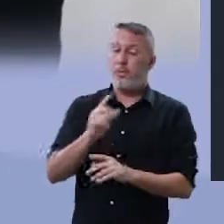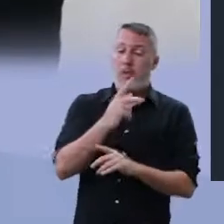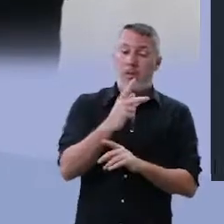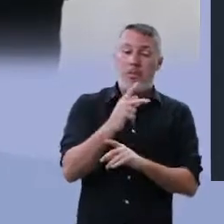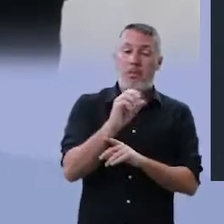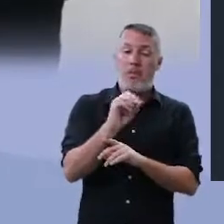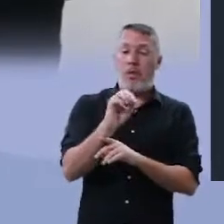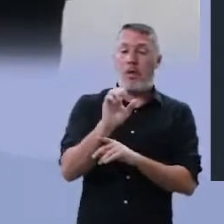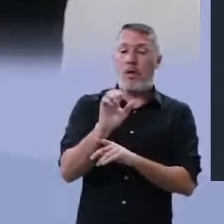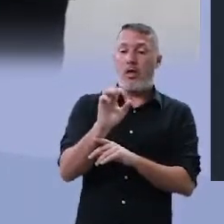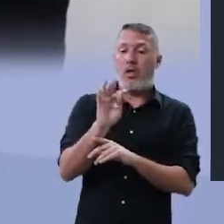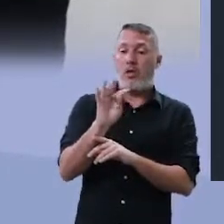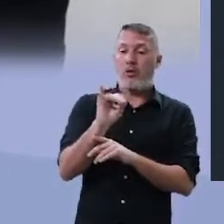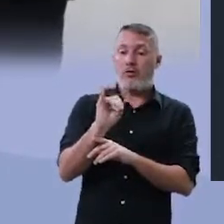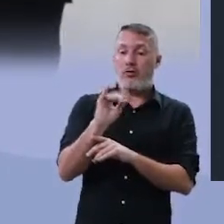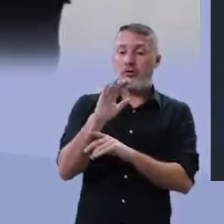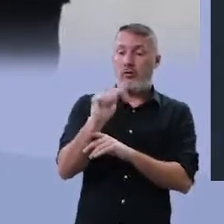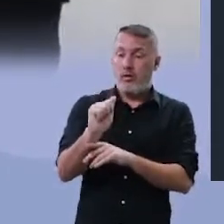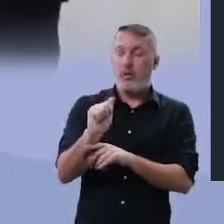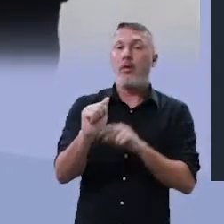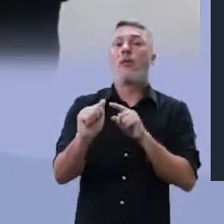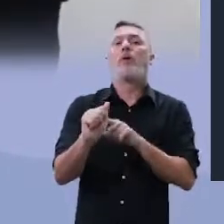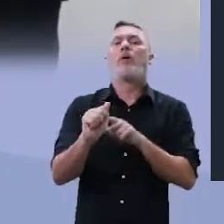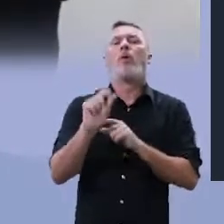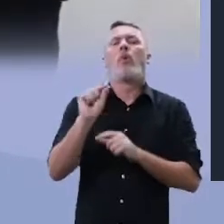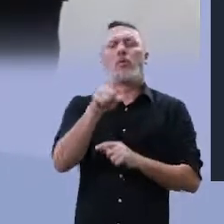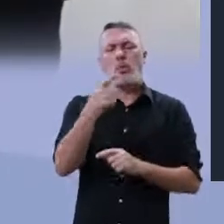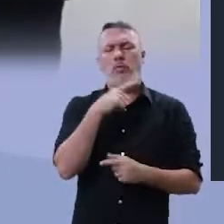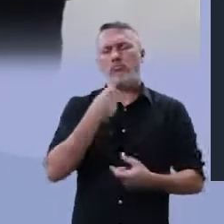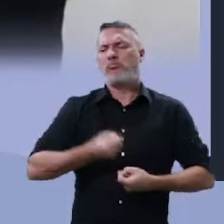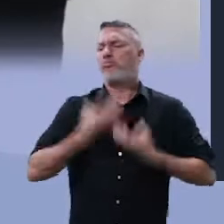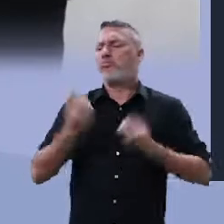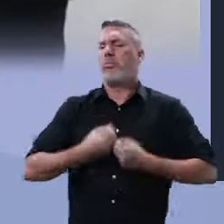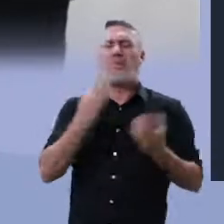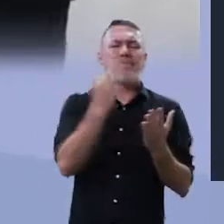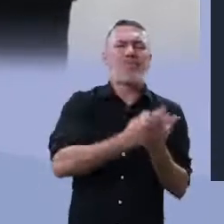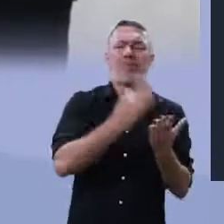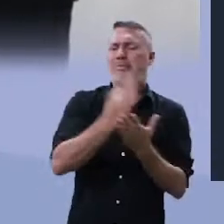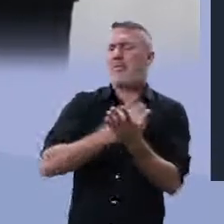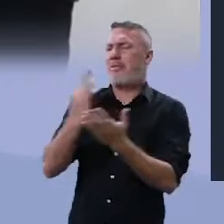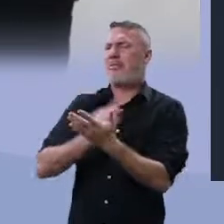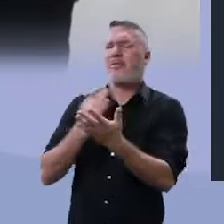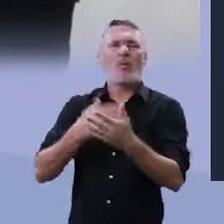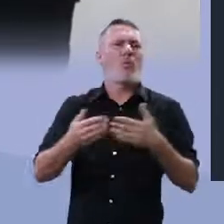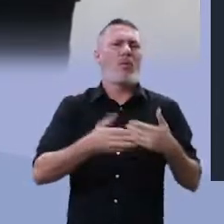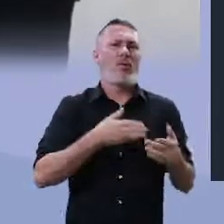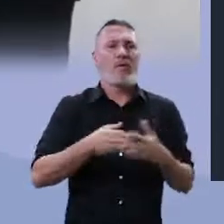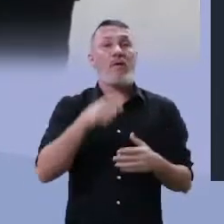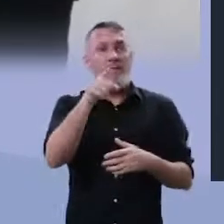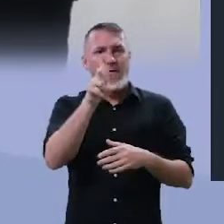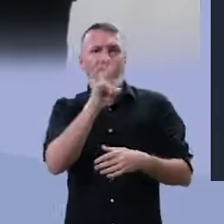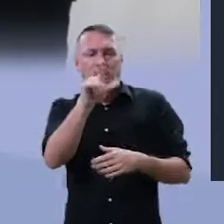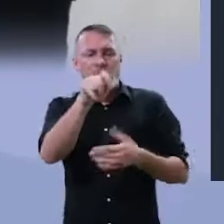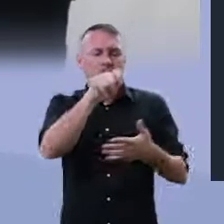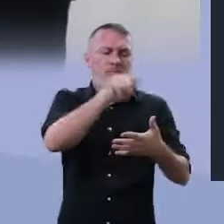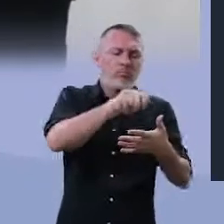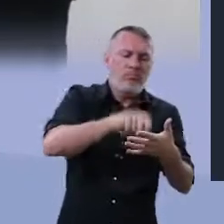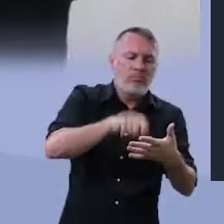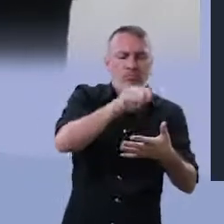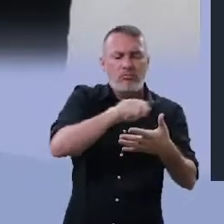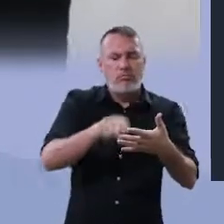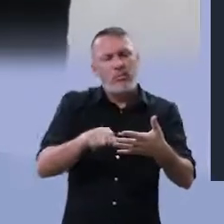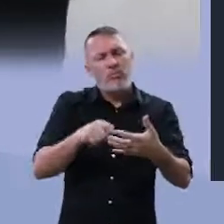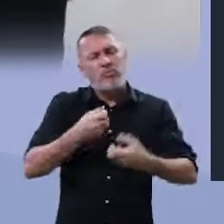Poética é a capacidade de elaboração de qualquer texto. Quando você vai elaborar, você